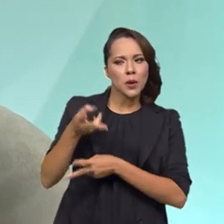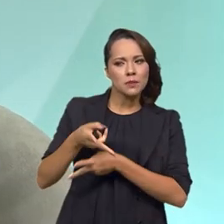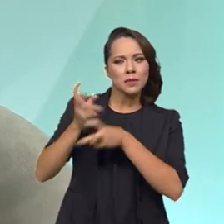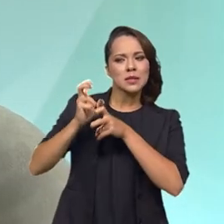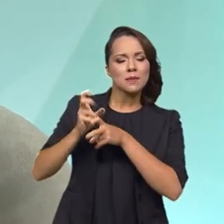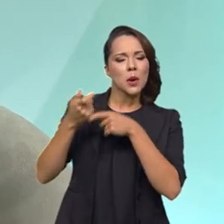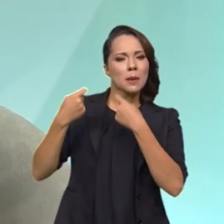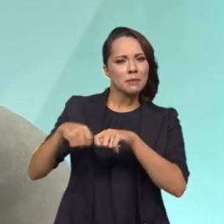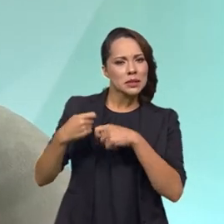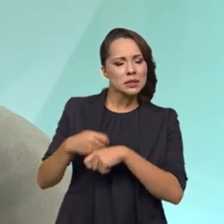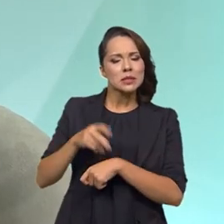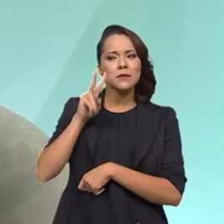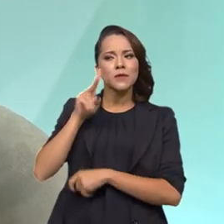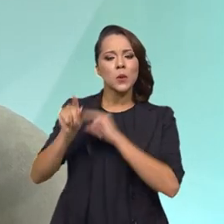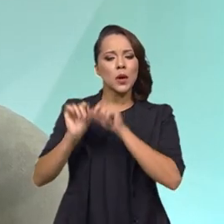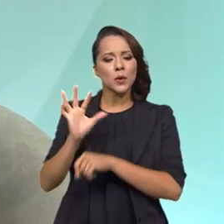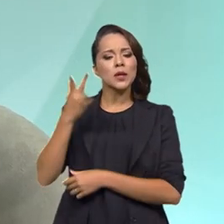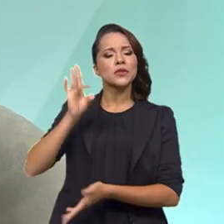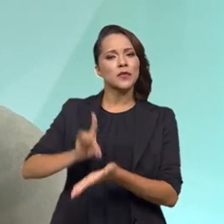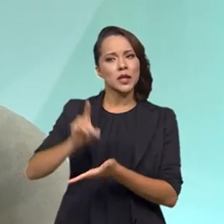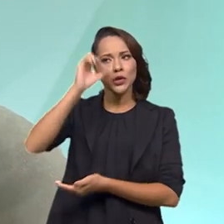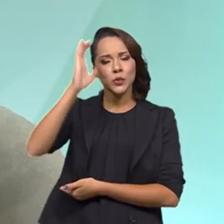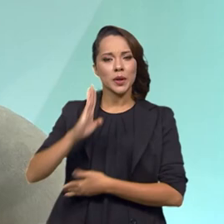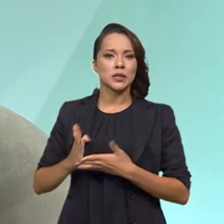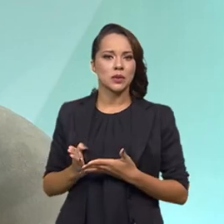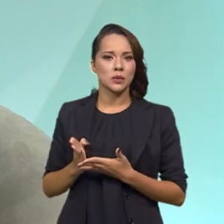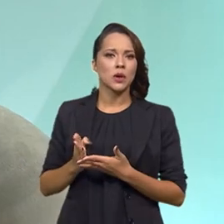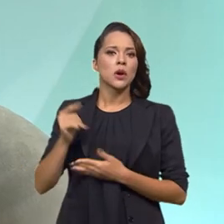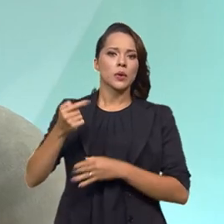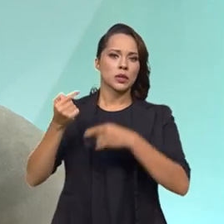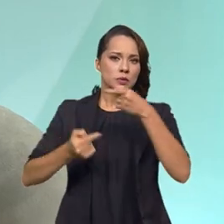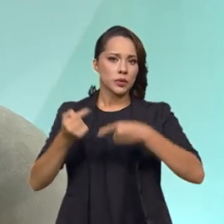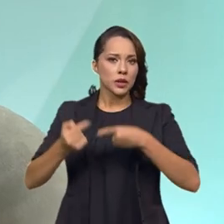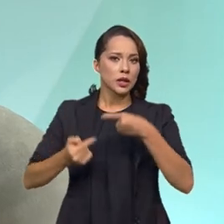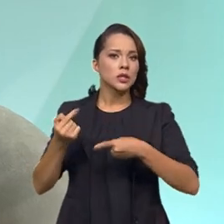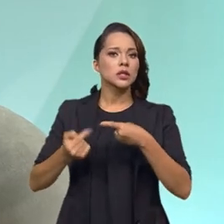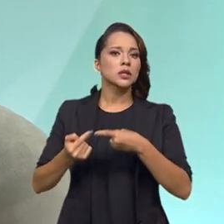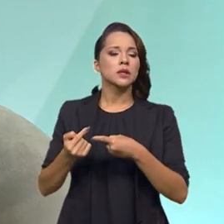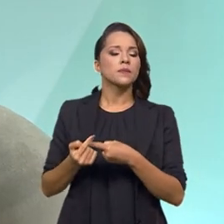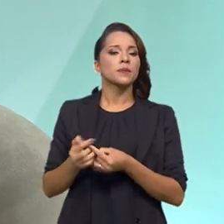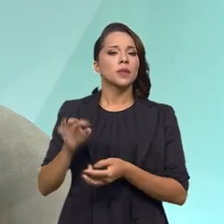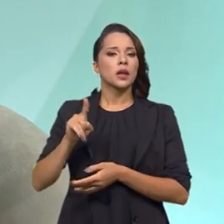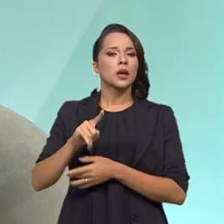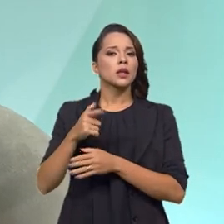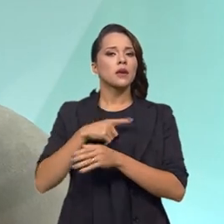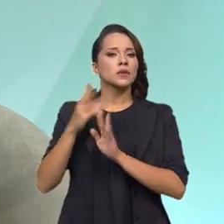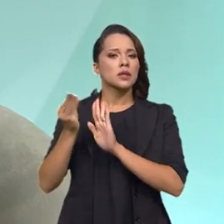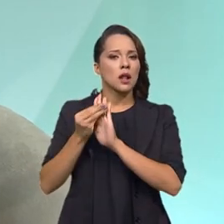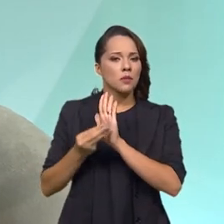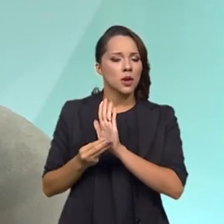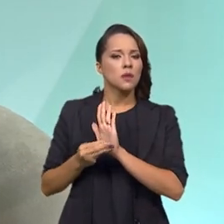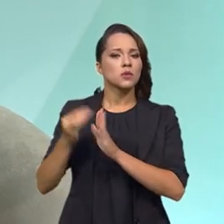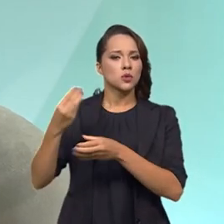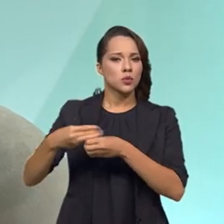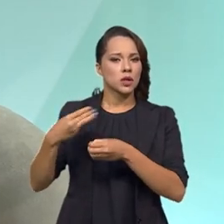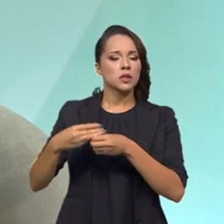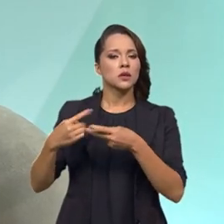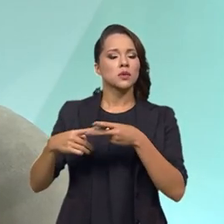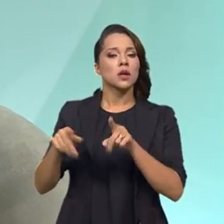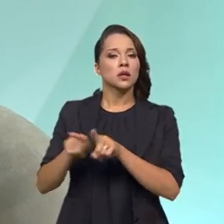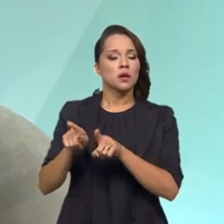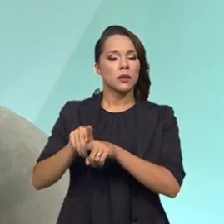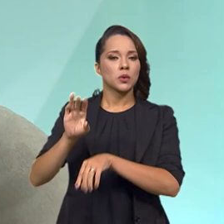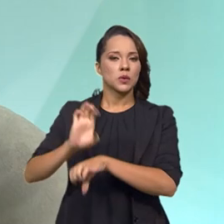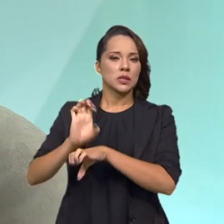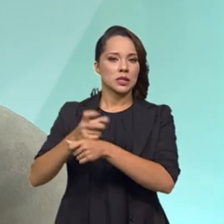necessidade de ver a realidade brasileira com referência às políticas que estavam sendo implementadas nos municípios e nos próprios